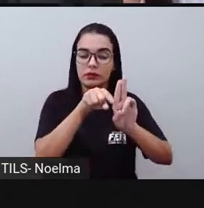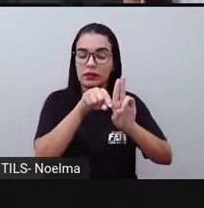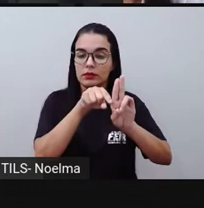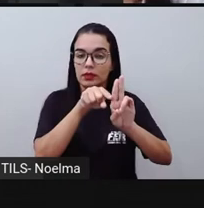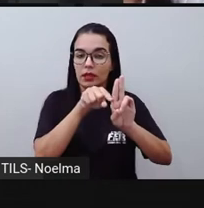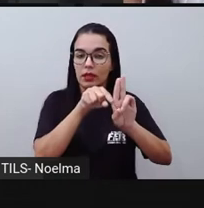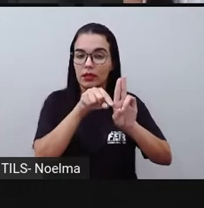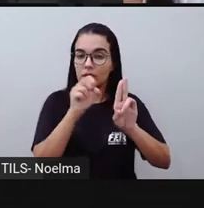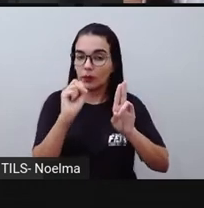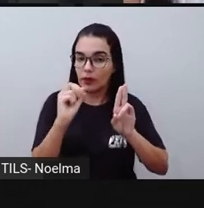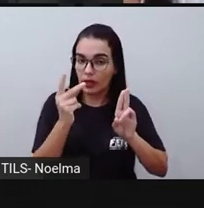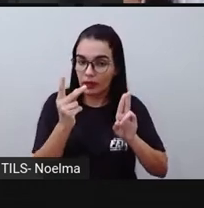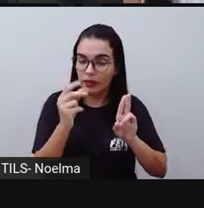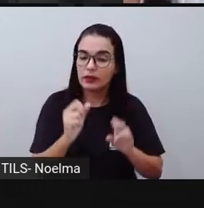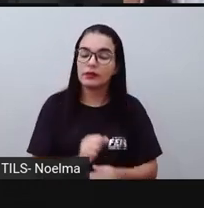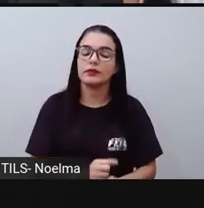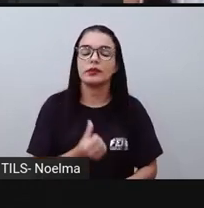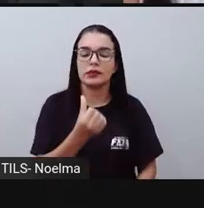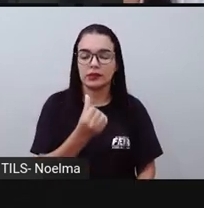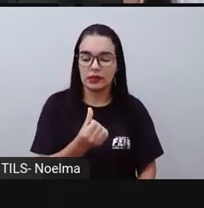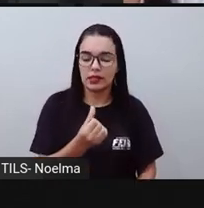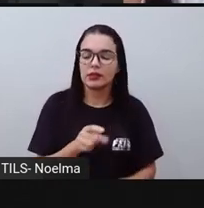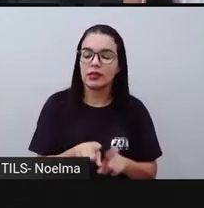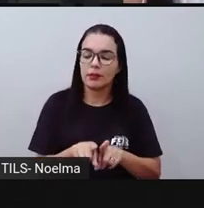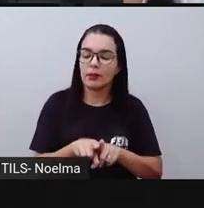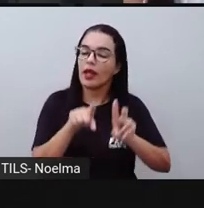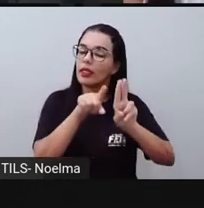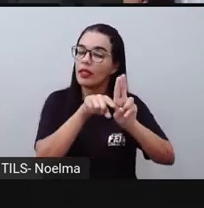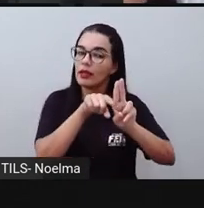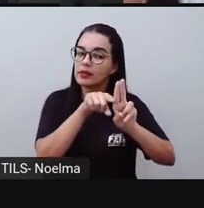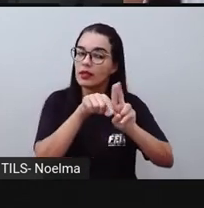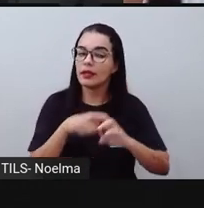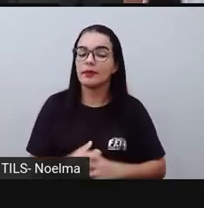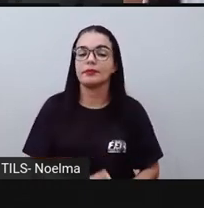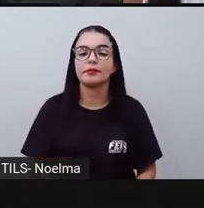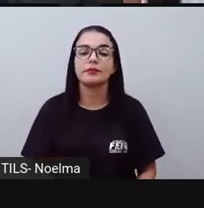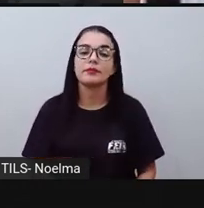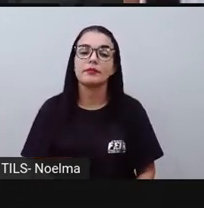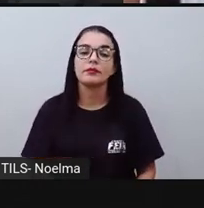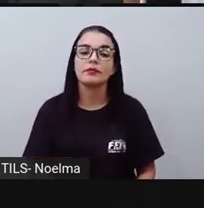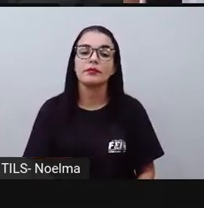dezenas. E o resultado 6 também, 6 dezenas.